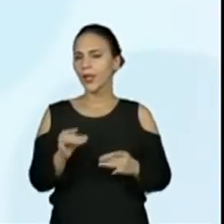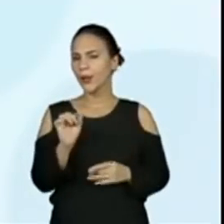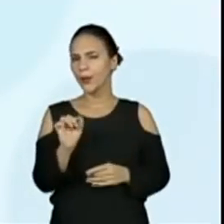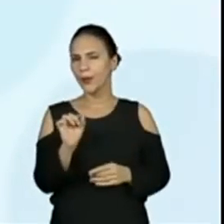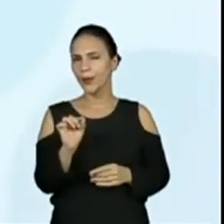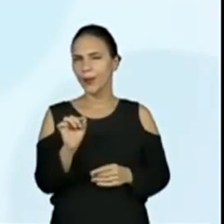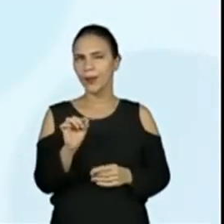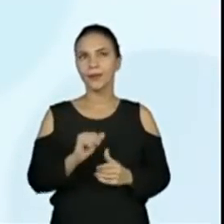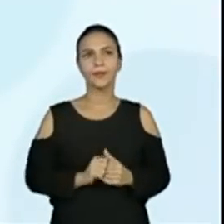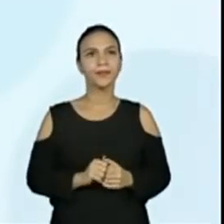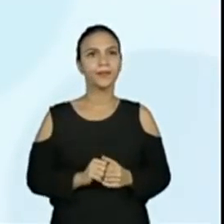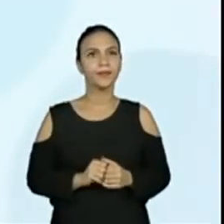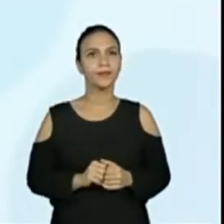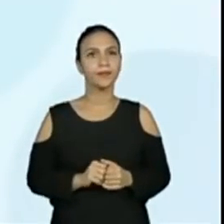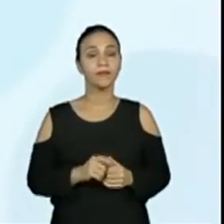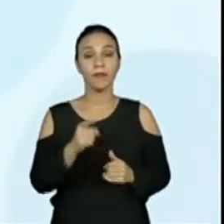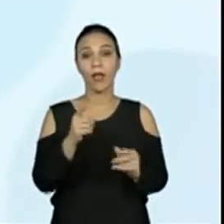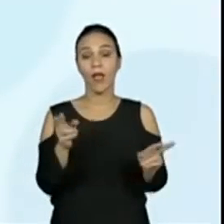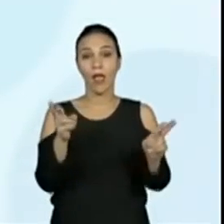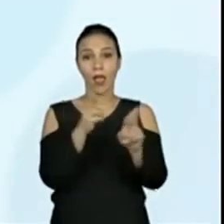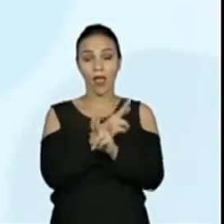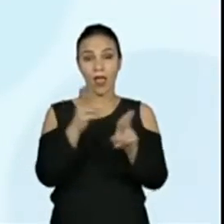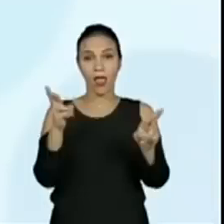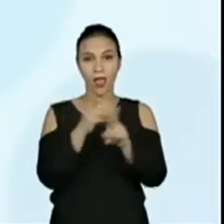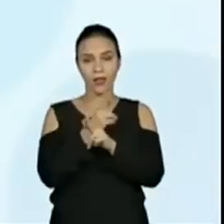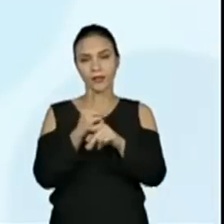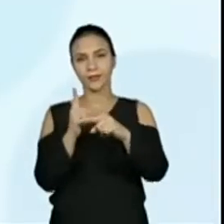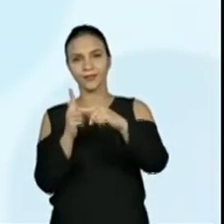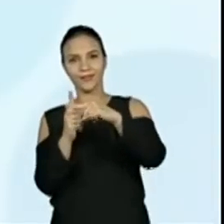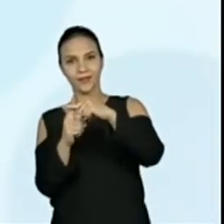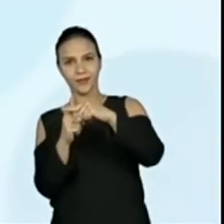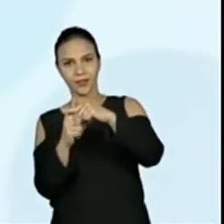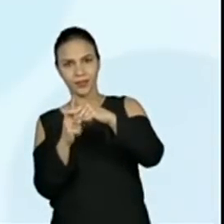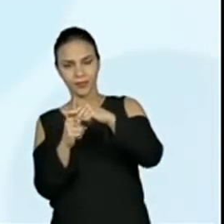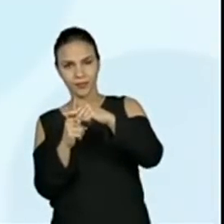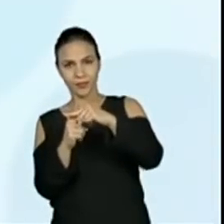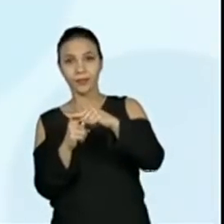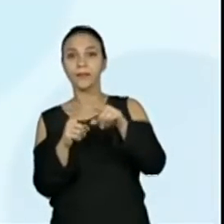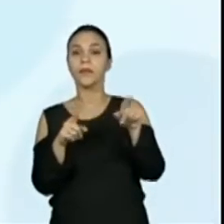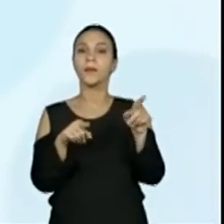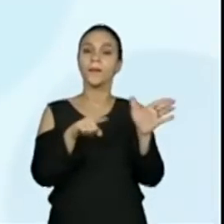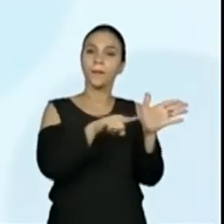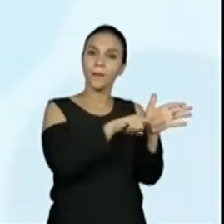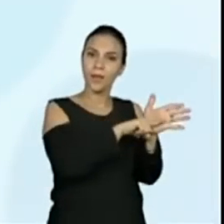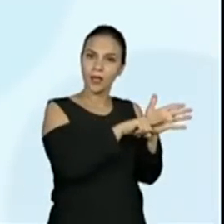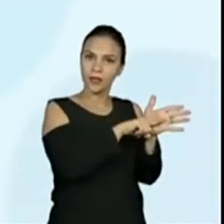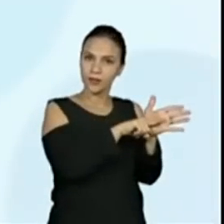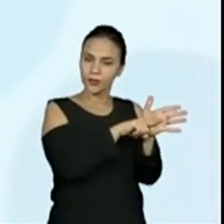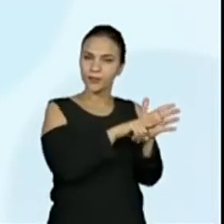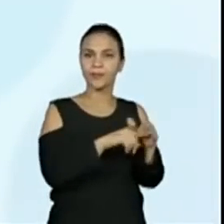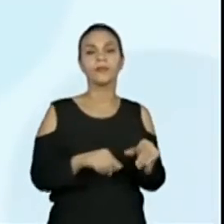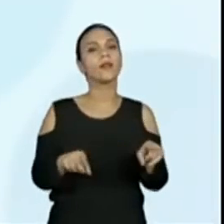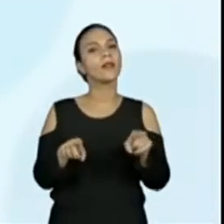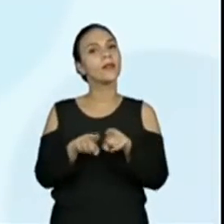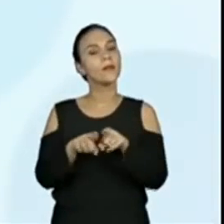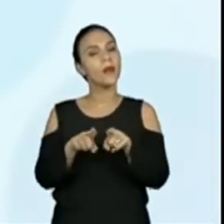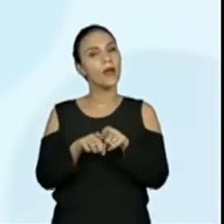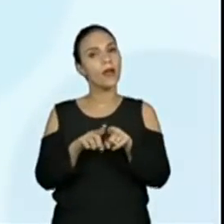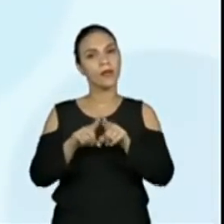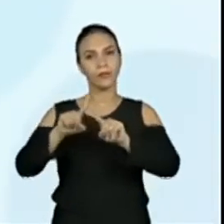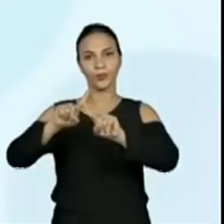EF04MA04B. Utilizar as relações entre adição e subtração, bem como entre